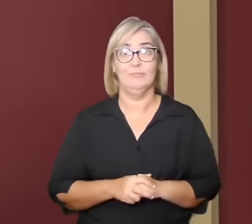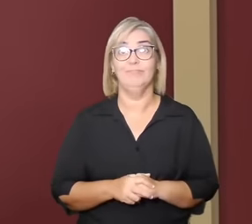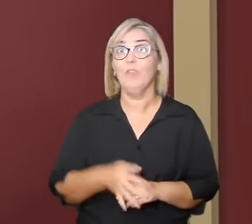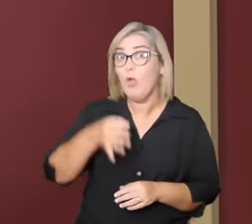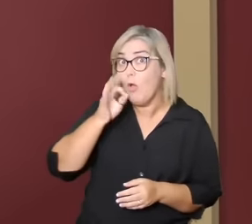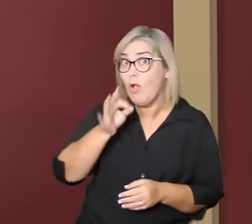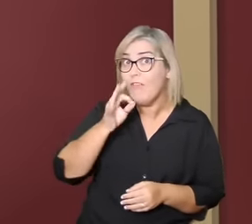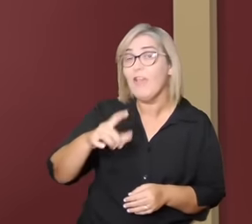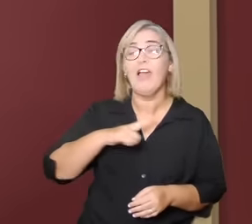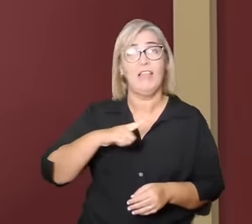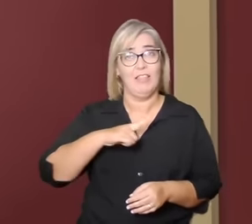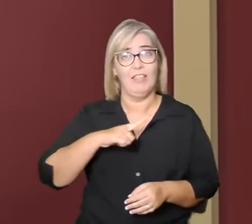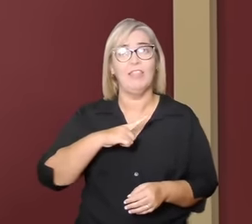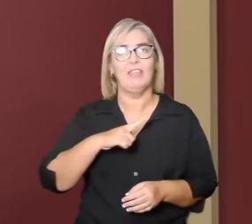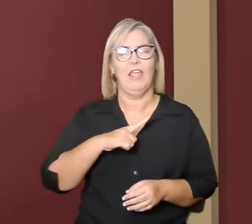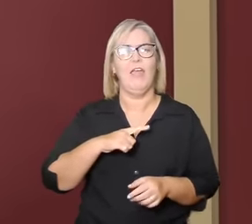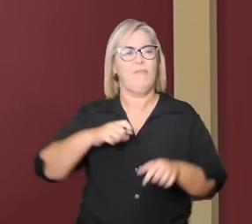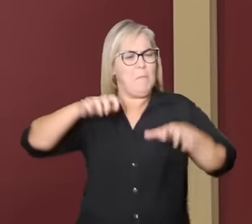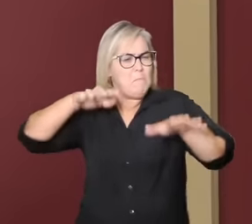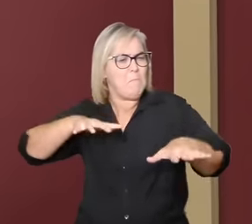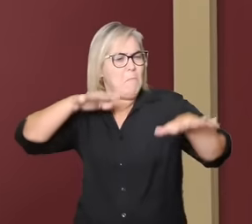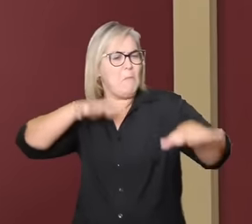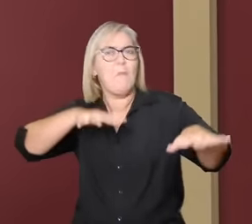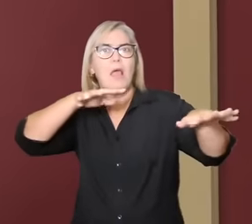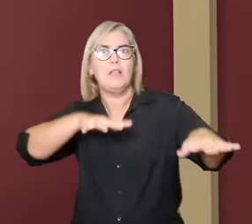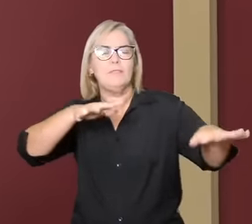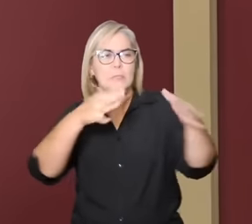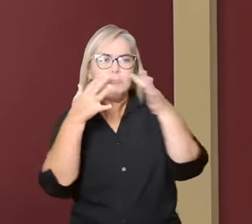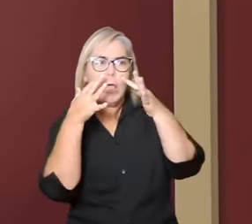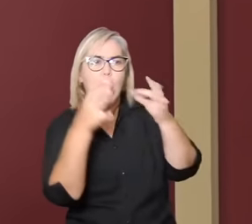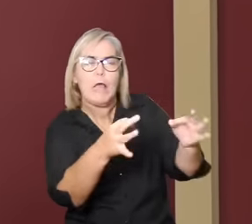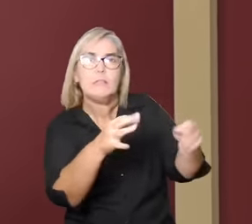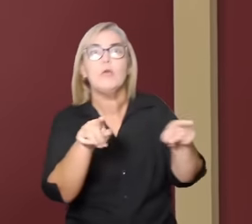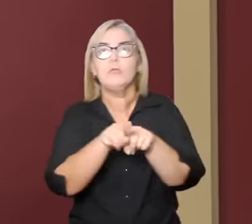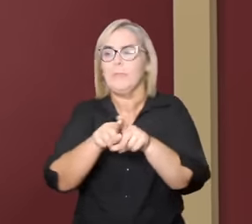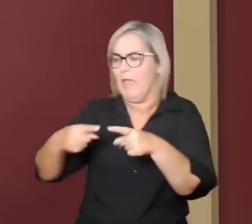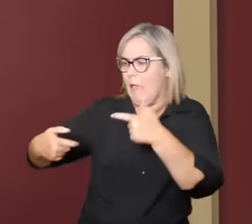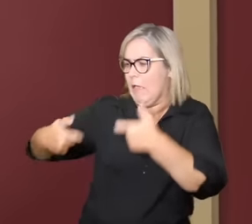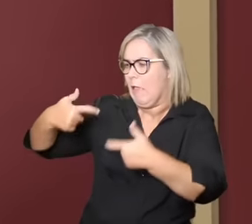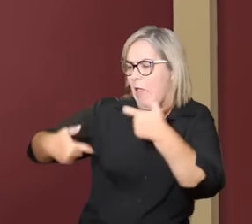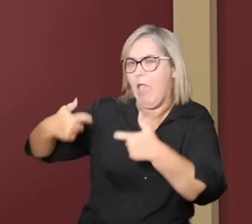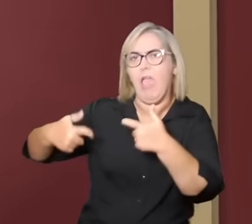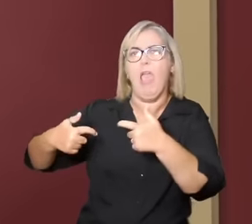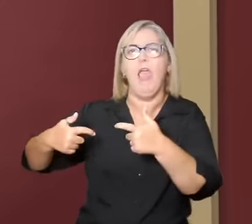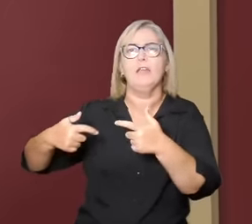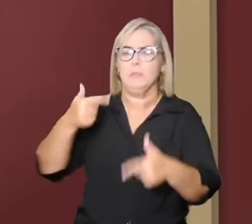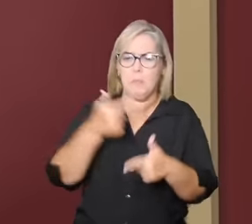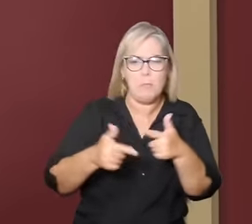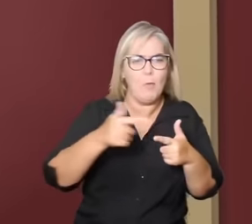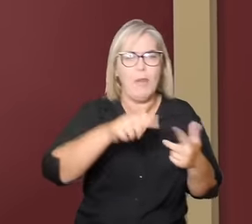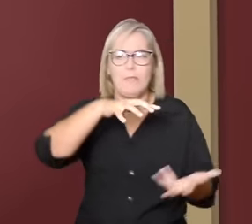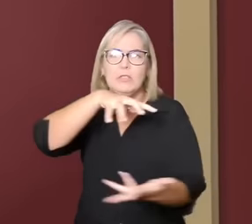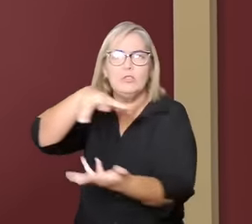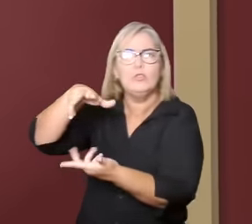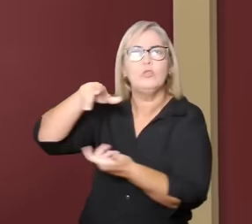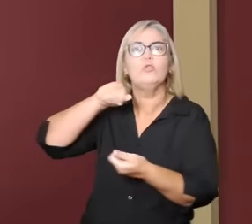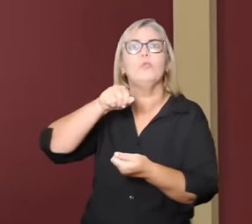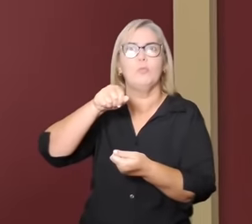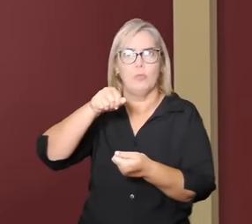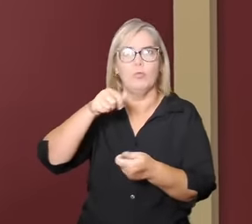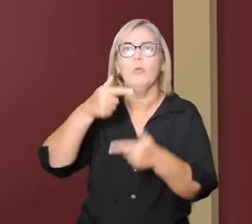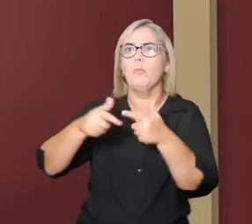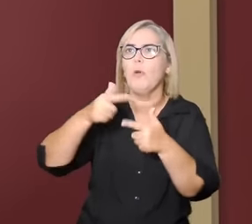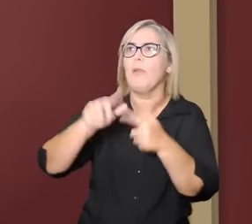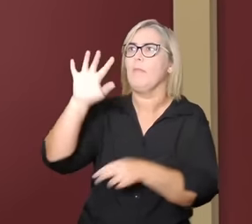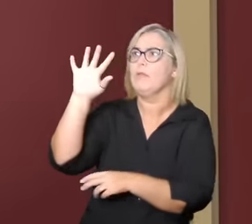atento a grandes manifestações, guerras, crises globais, econômicas e sanitárias, climáticas